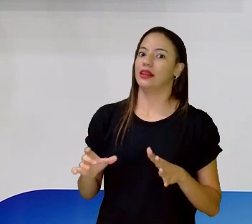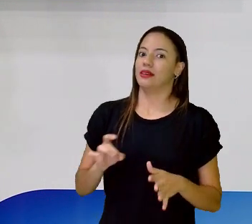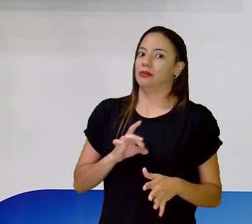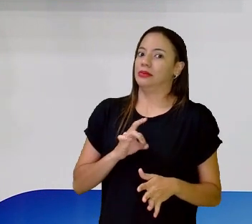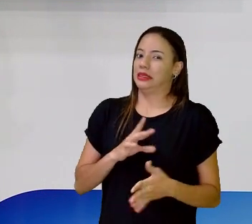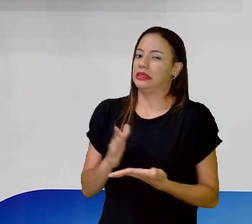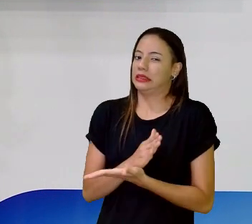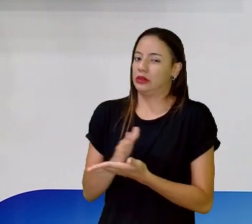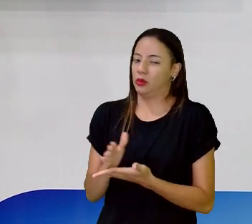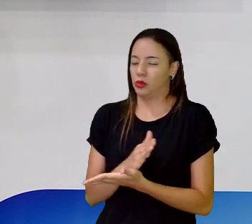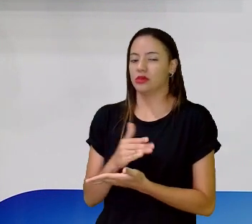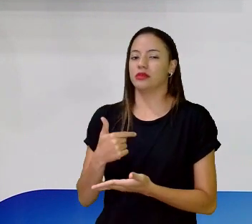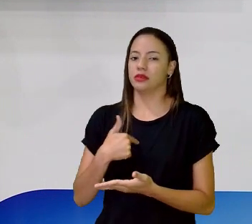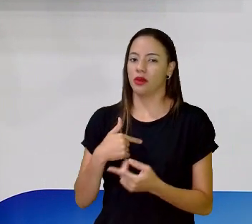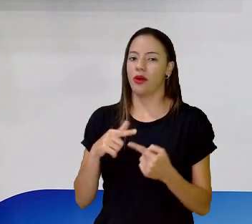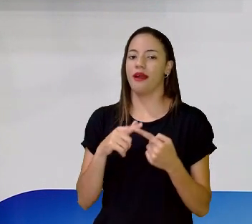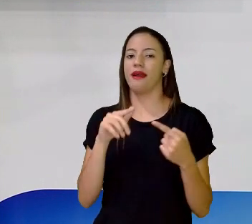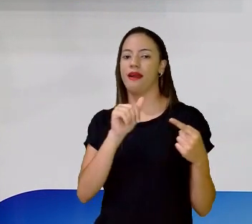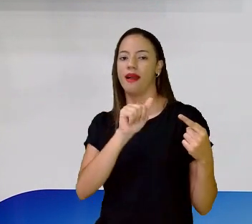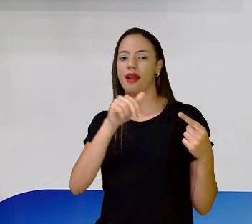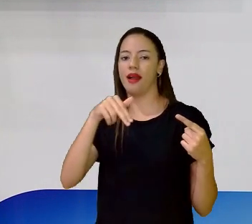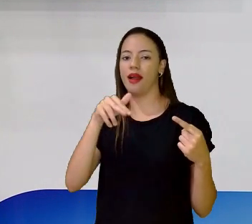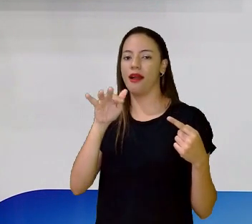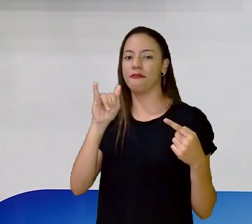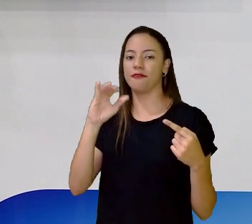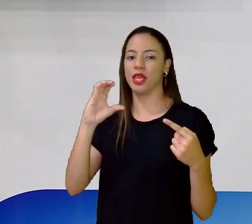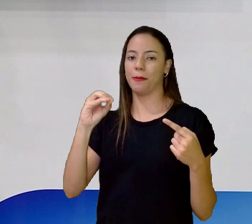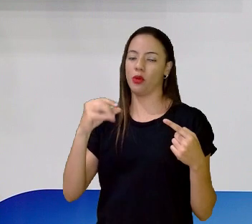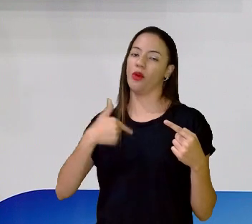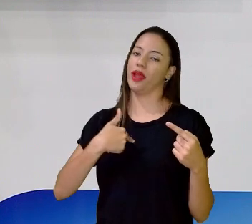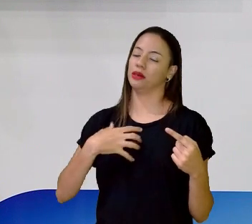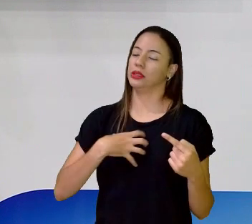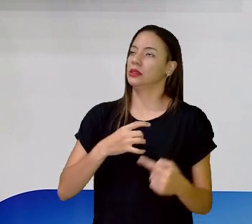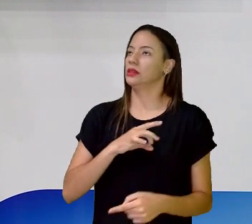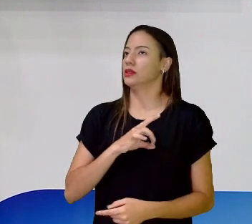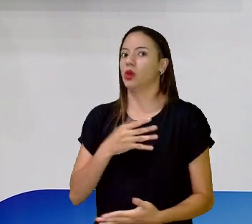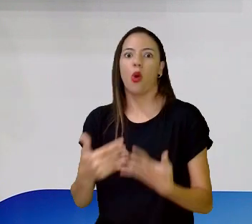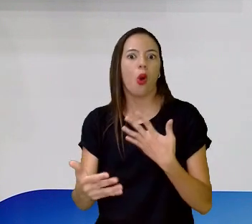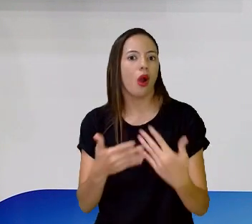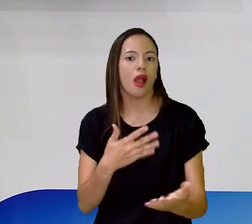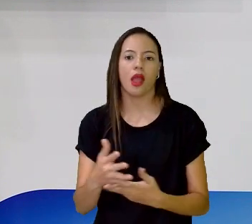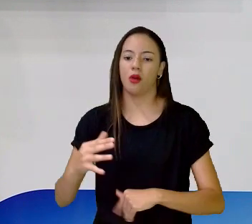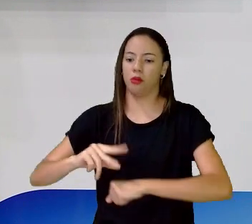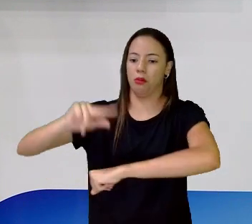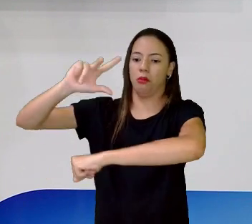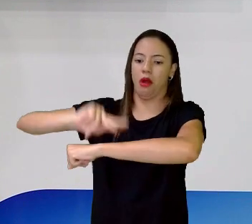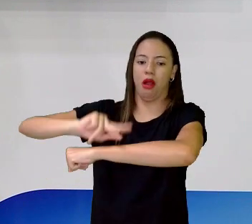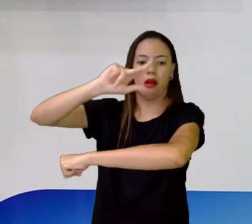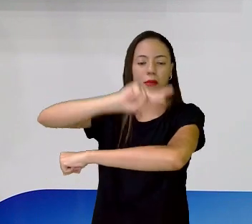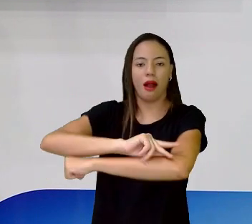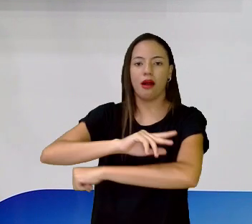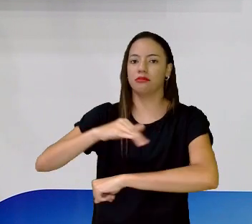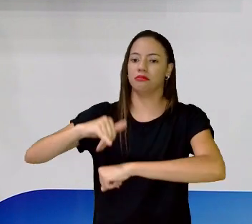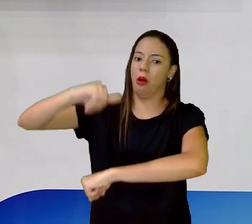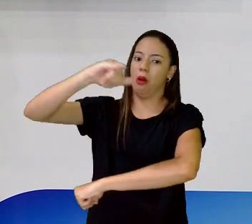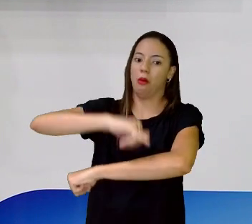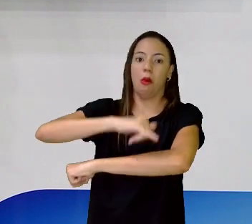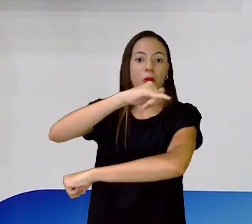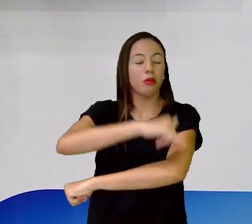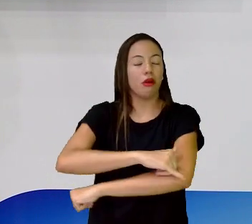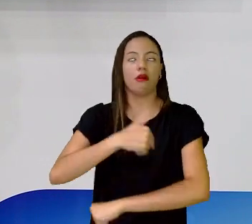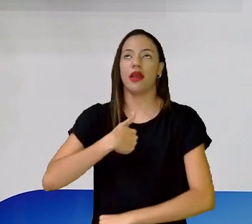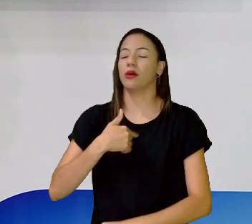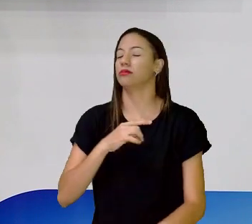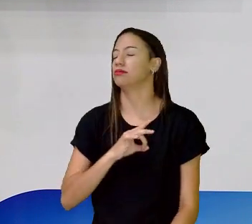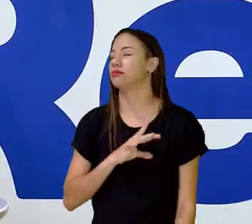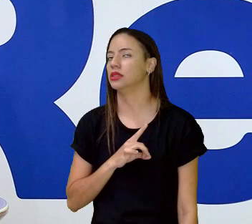Um desses são os anfíbios, né? Eu tenho medo, todo anfíbio. Olha, se é sapo, se é perereca, se é rã, eu não quero conversa com eles.